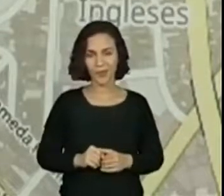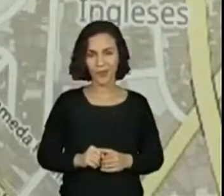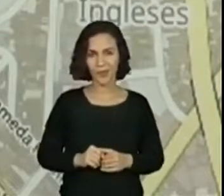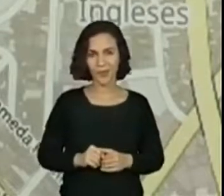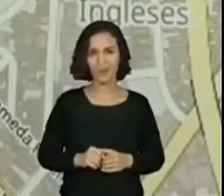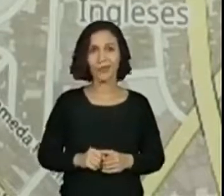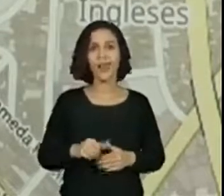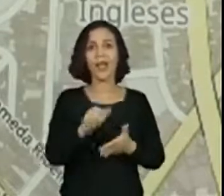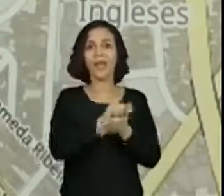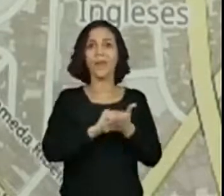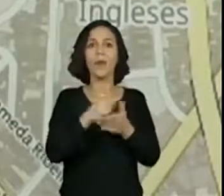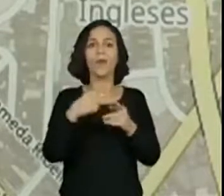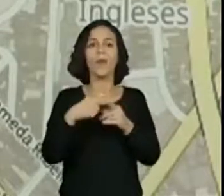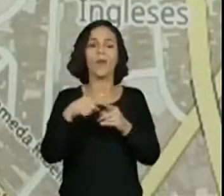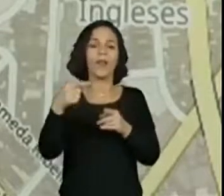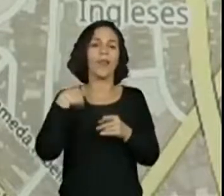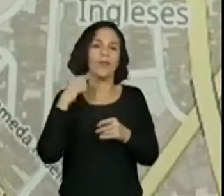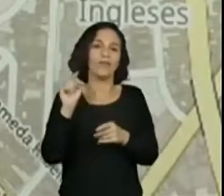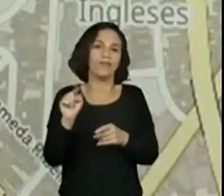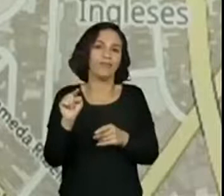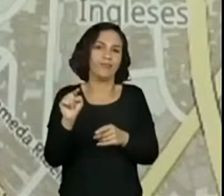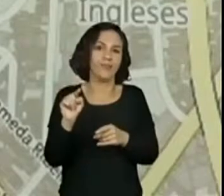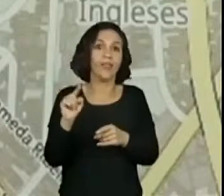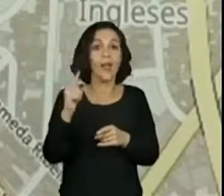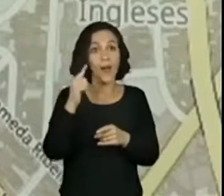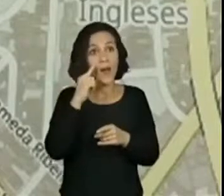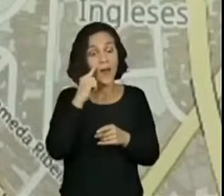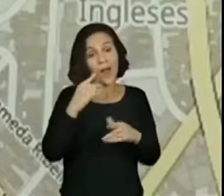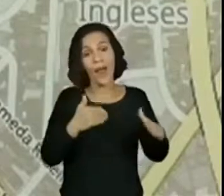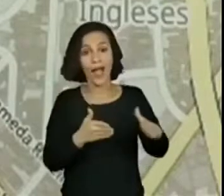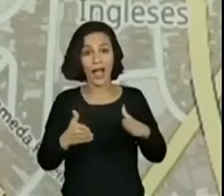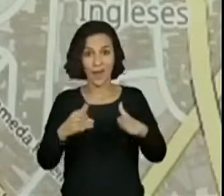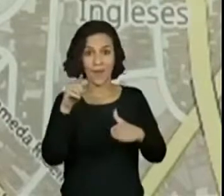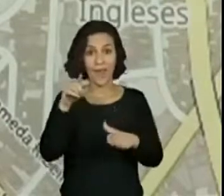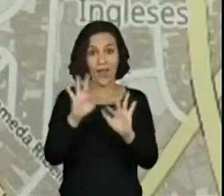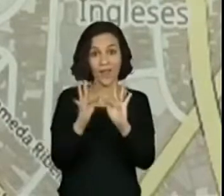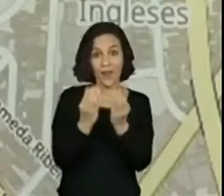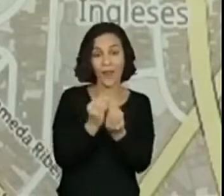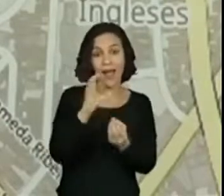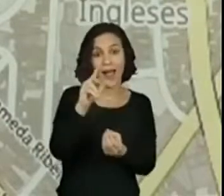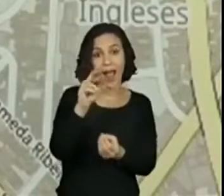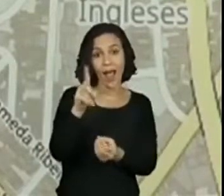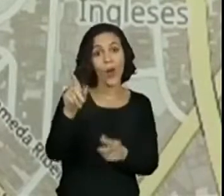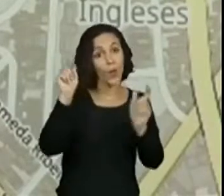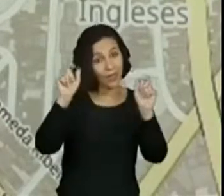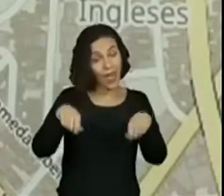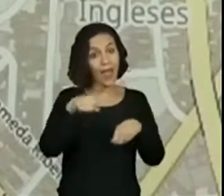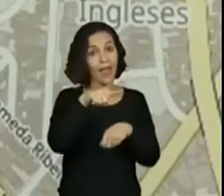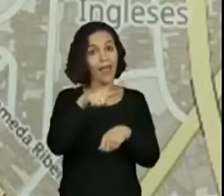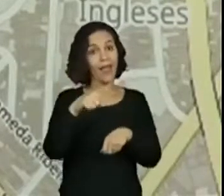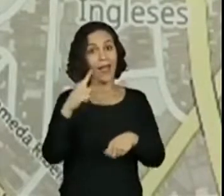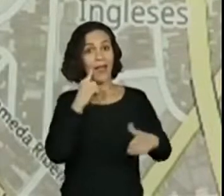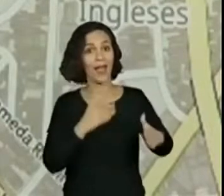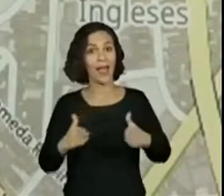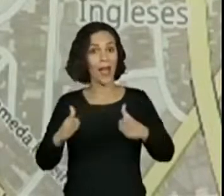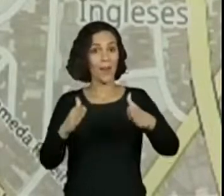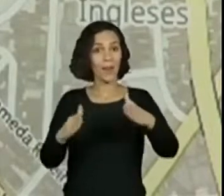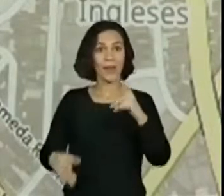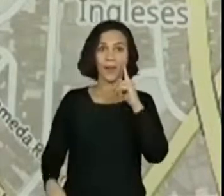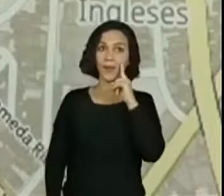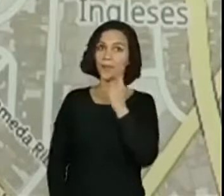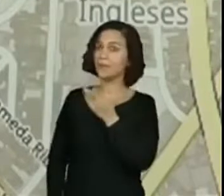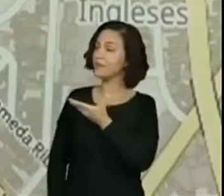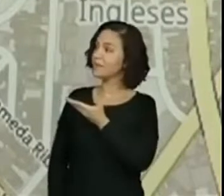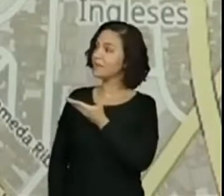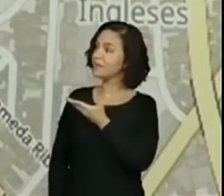Apagou porque a Pro ficou segurando, tá? Olha um caminho que a família da Carol pode fazer para chegar